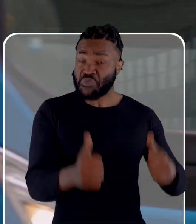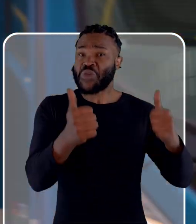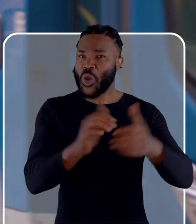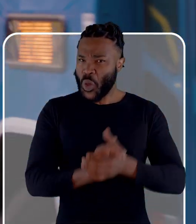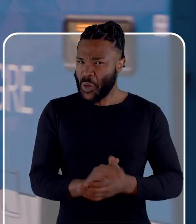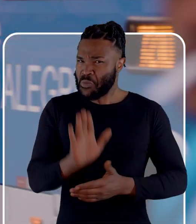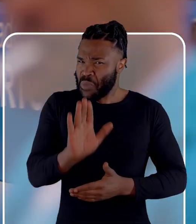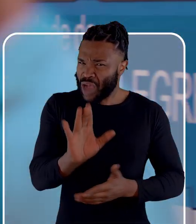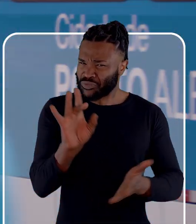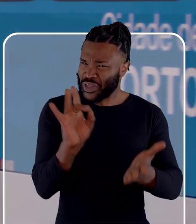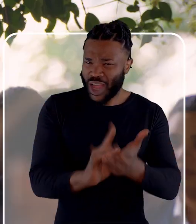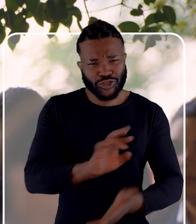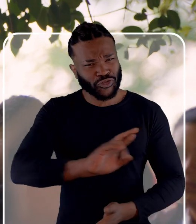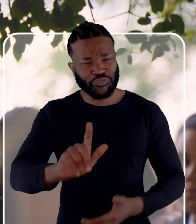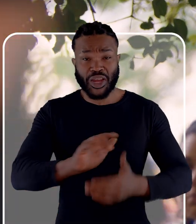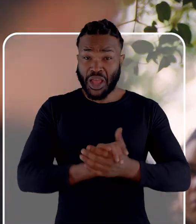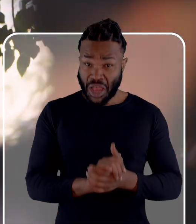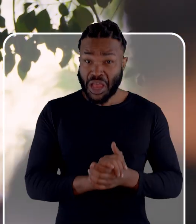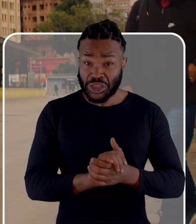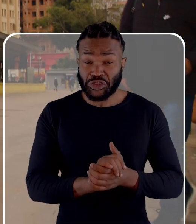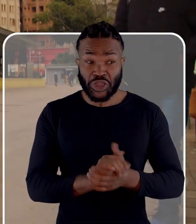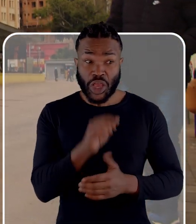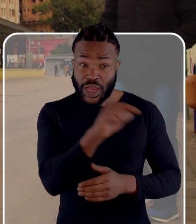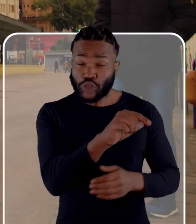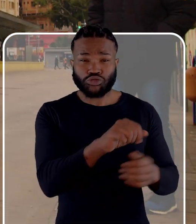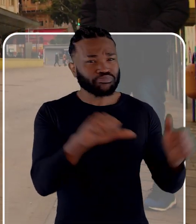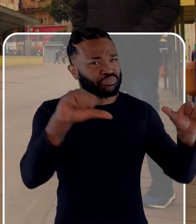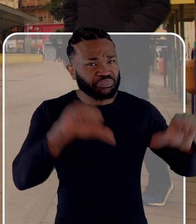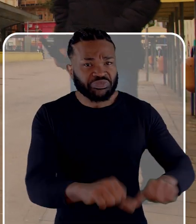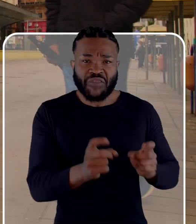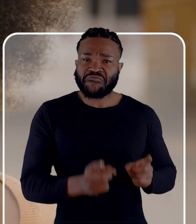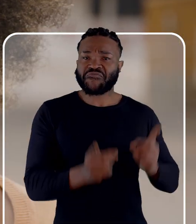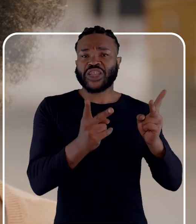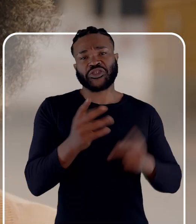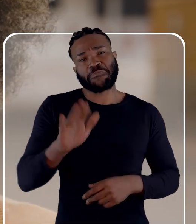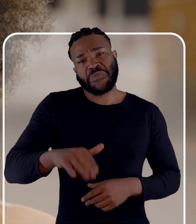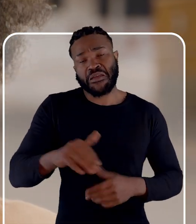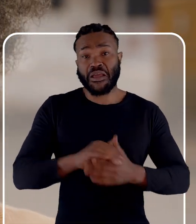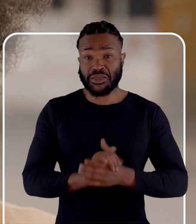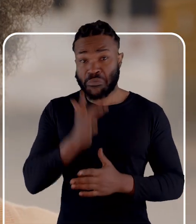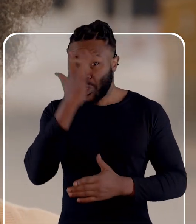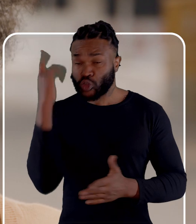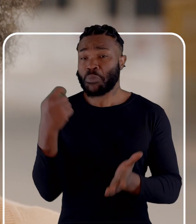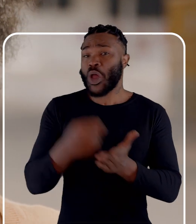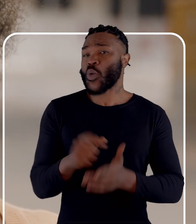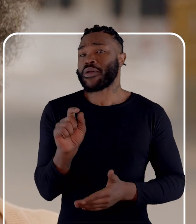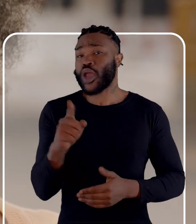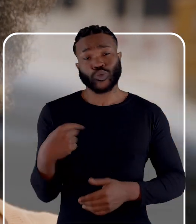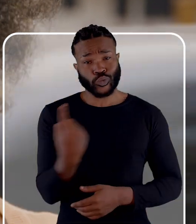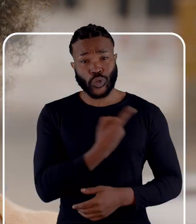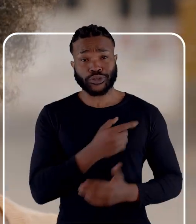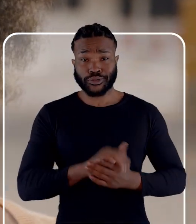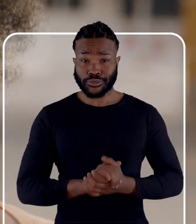melhor. Mas a realidade é outra. A Carris foi sucateada e foi vendida a preço de banana. E quem pagou